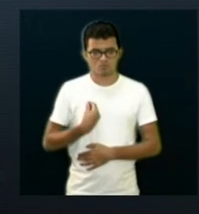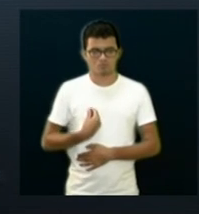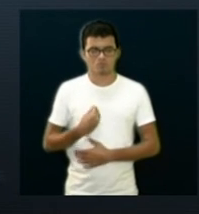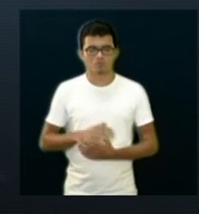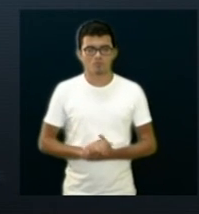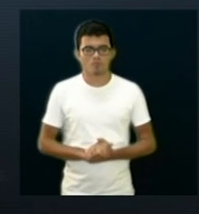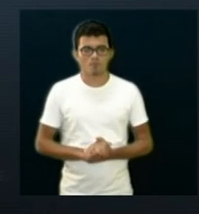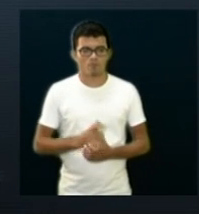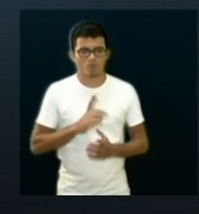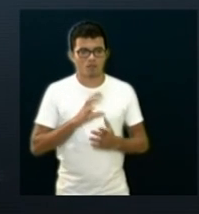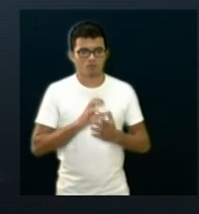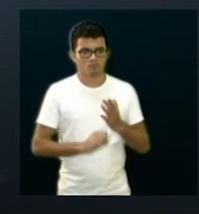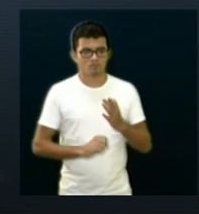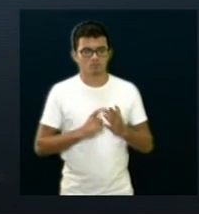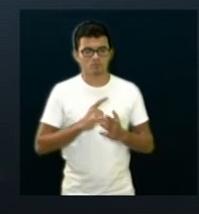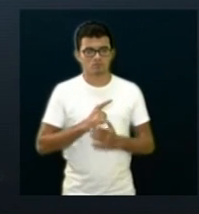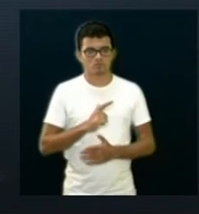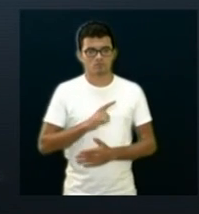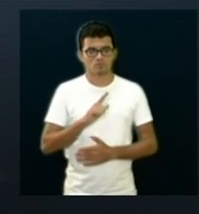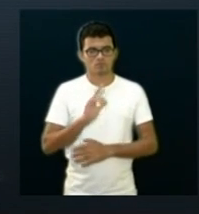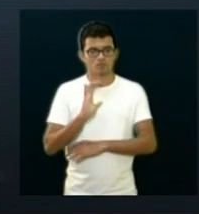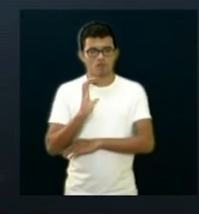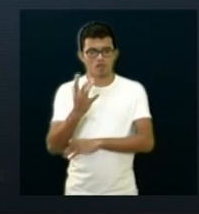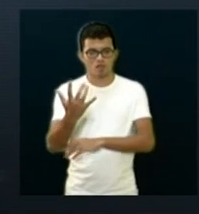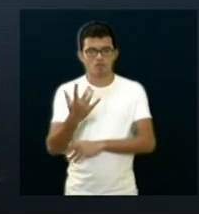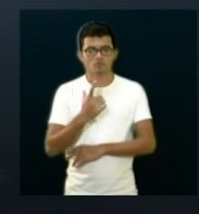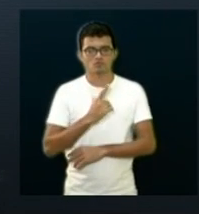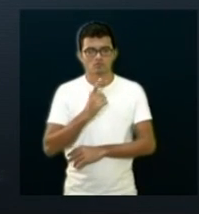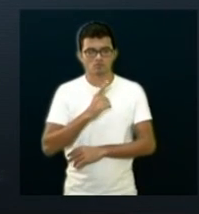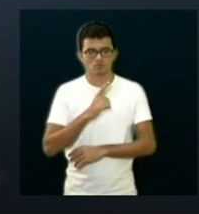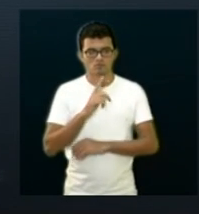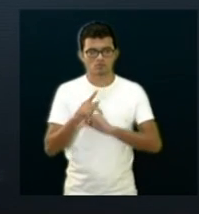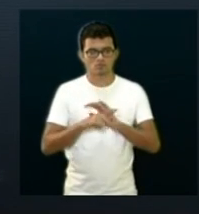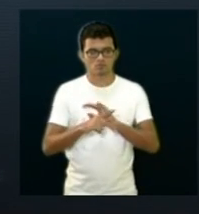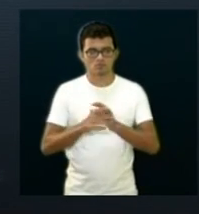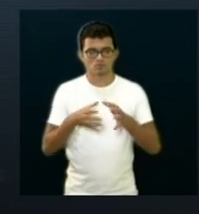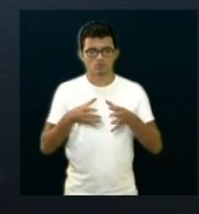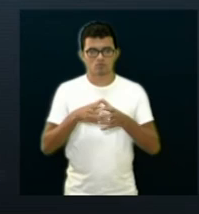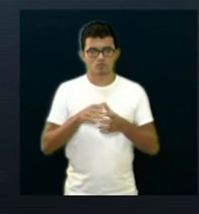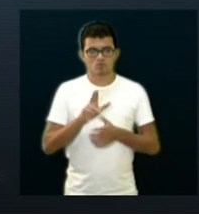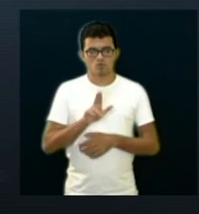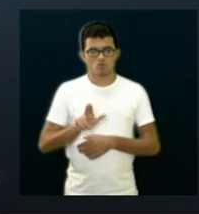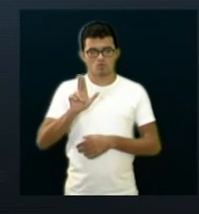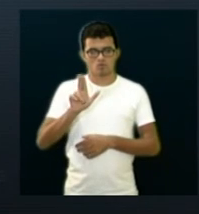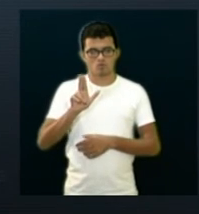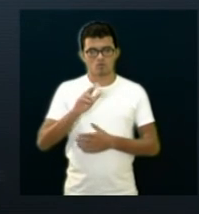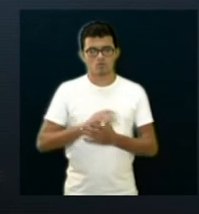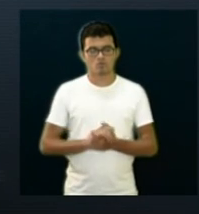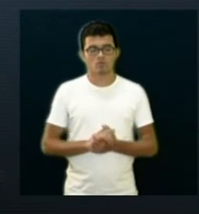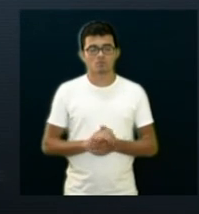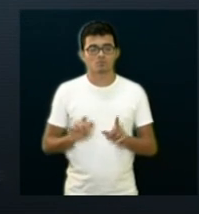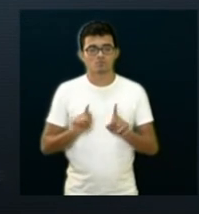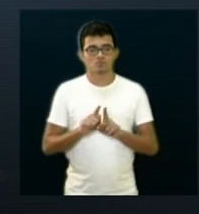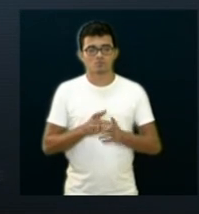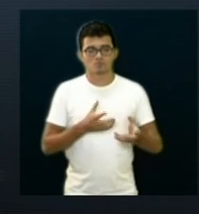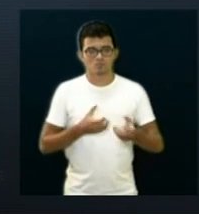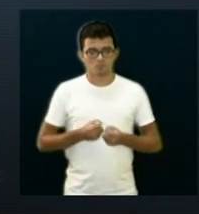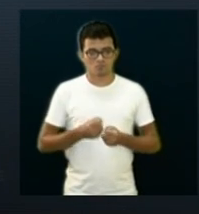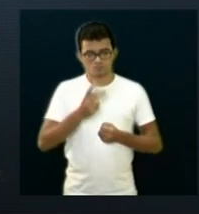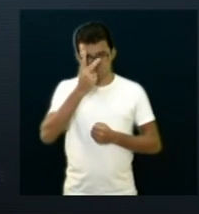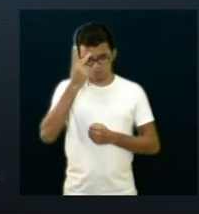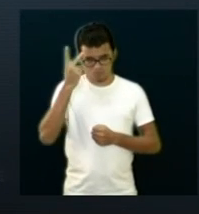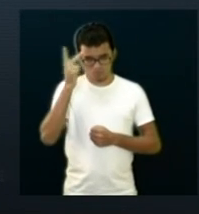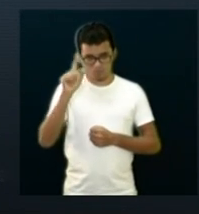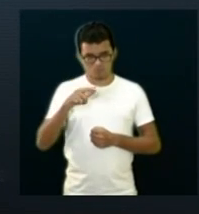O cadastramento da arborização também, que está em andamento junto com a Uniara, deixar o prefeito a par disso aí. O atendimento aos agressores de